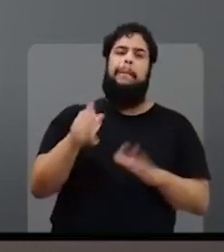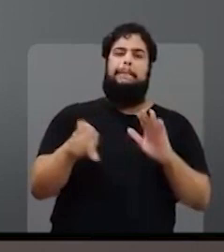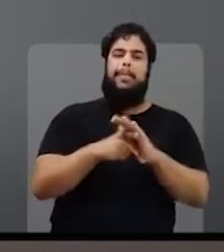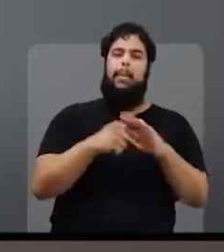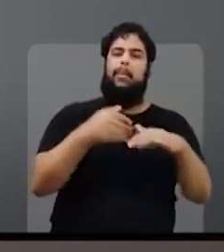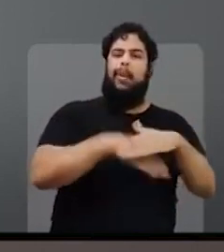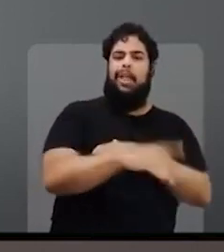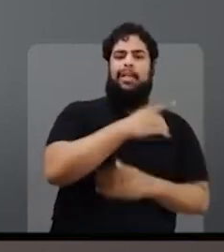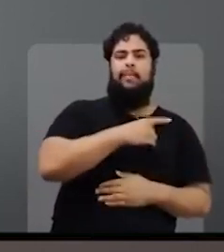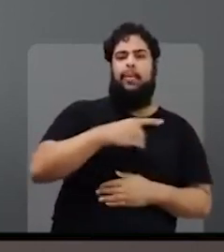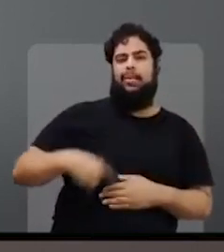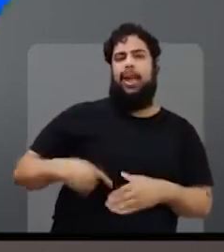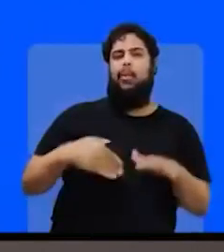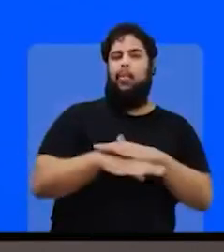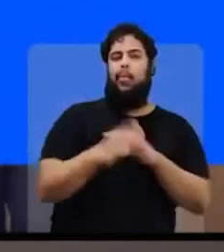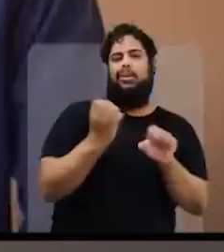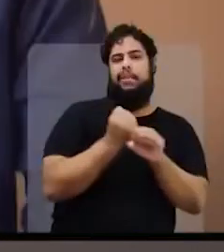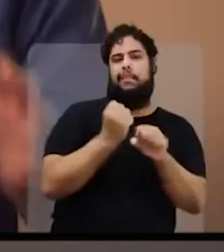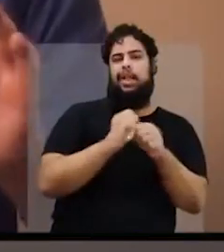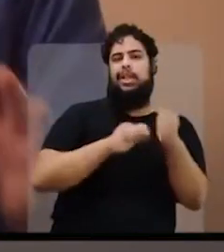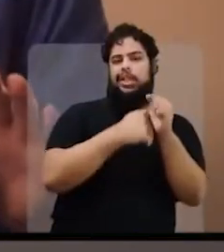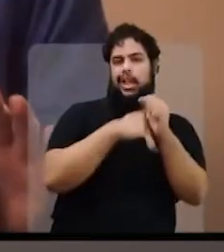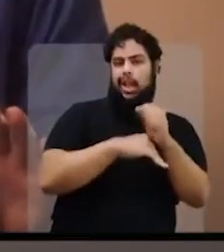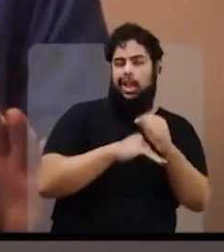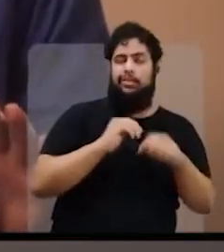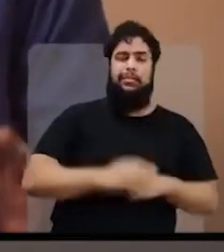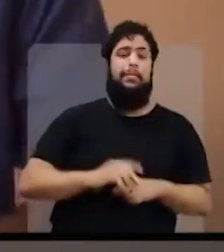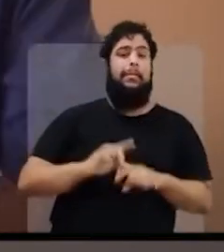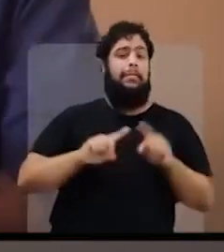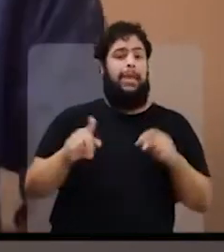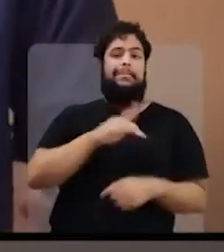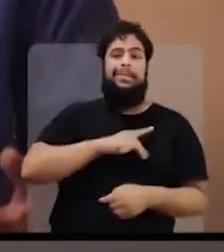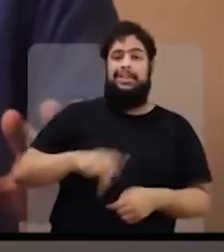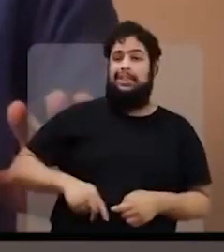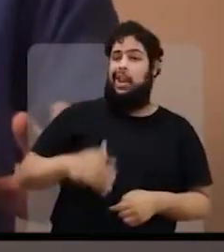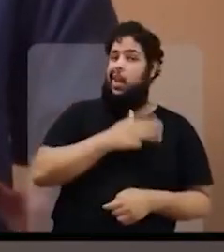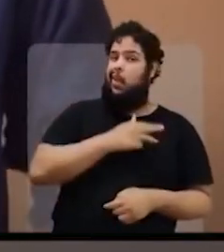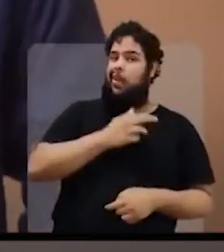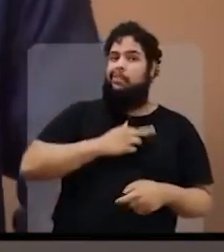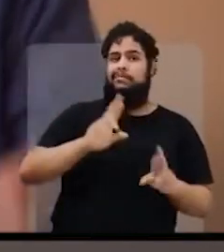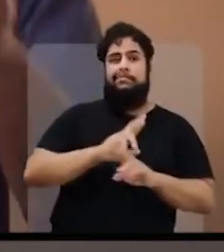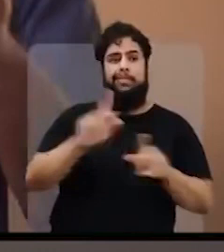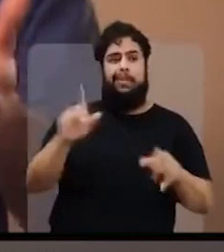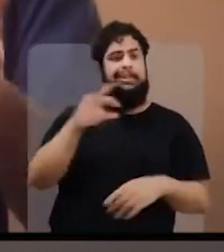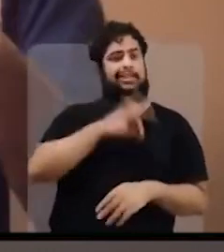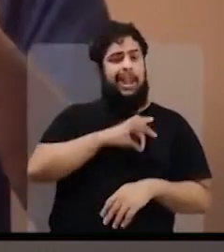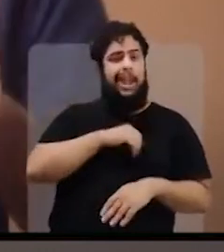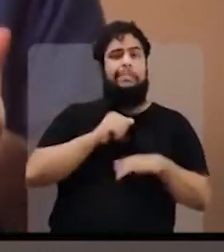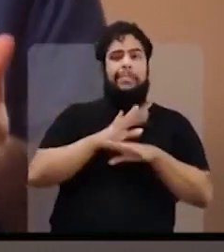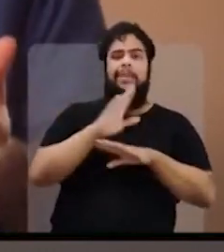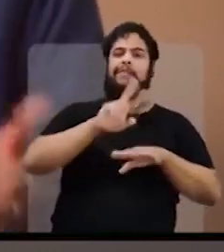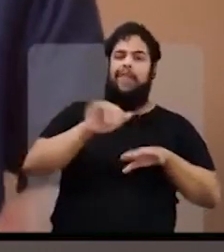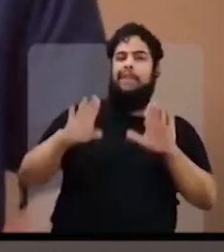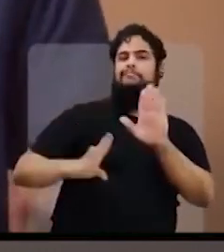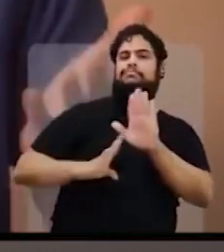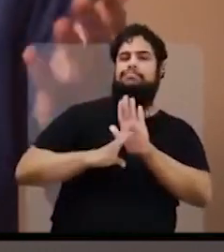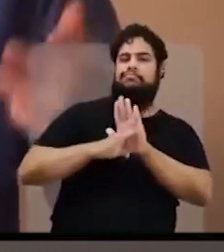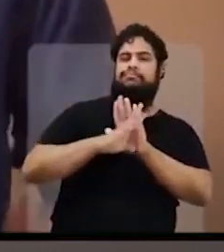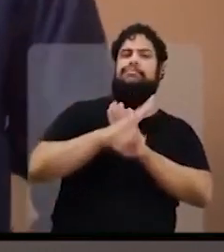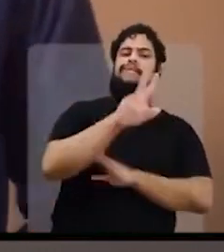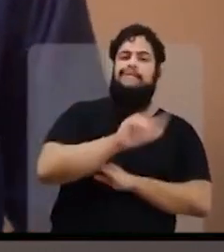deputados do orçamento secreto. Já com o presidente Lula, a história é outra. O salário mínimo vai voltar a subir